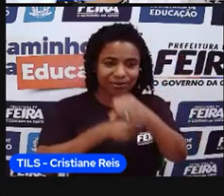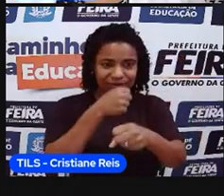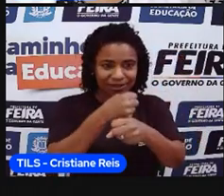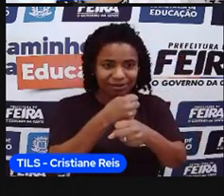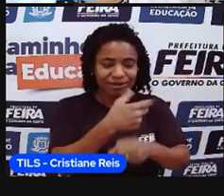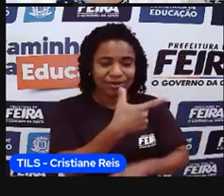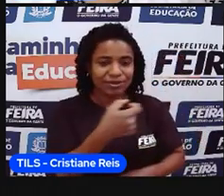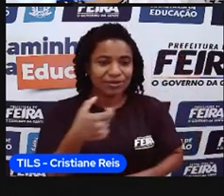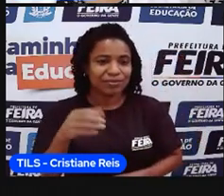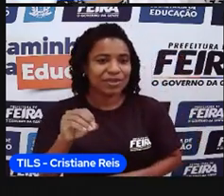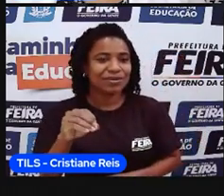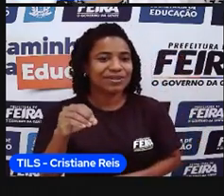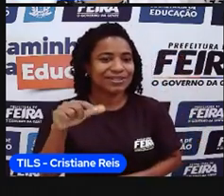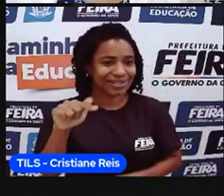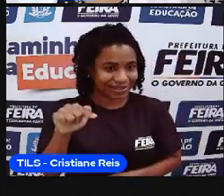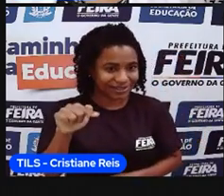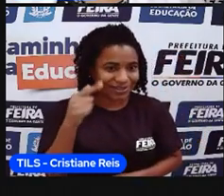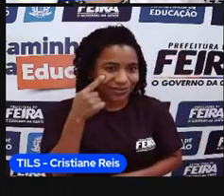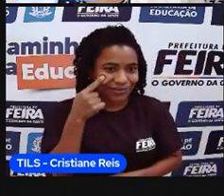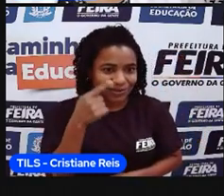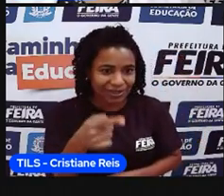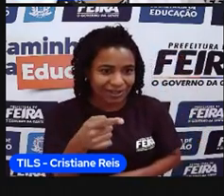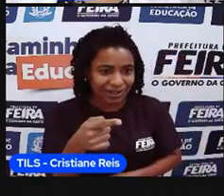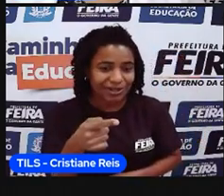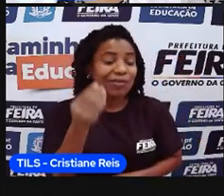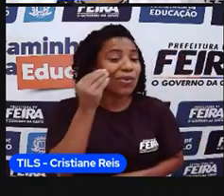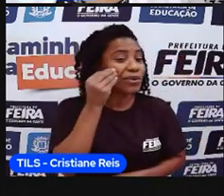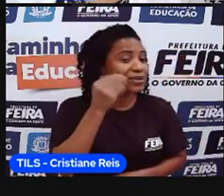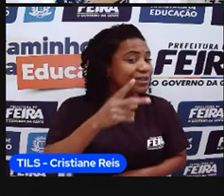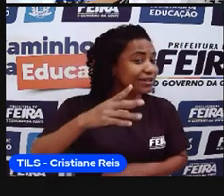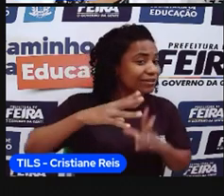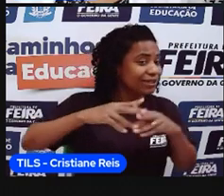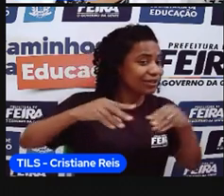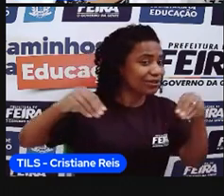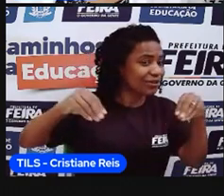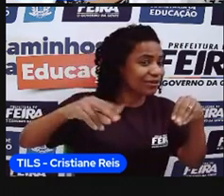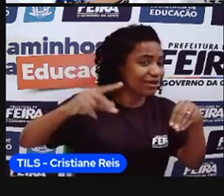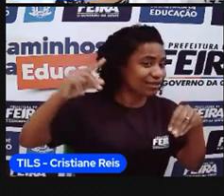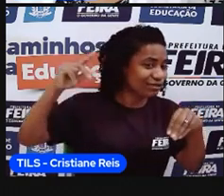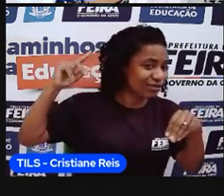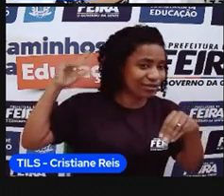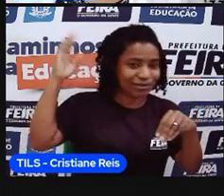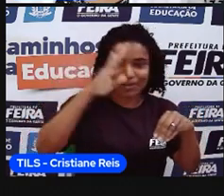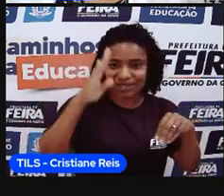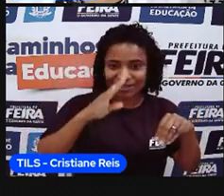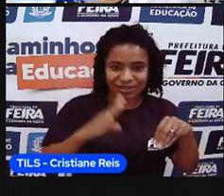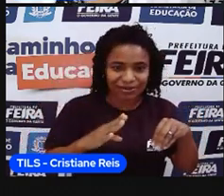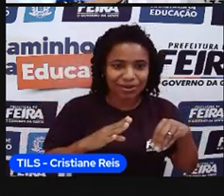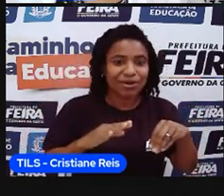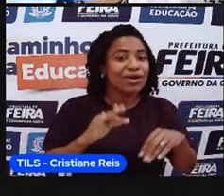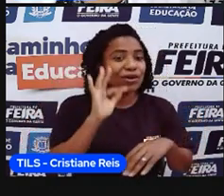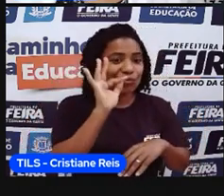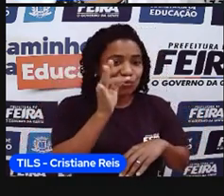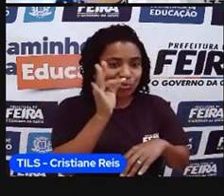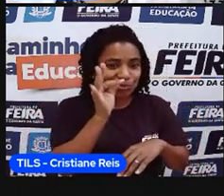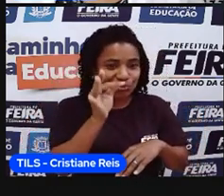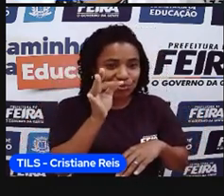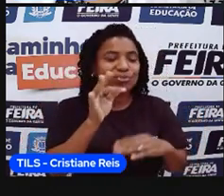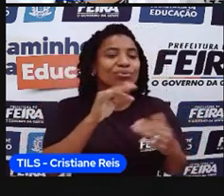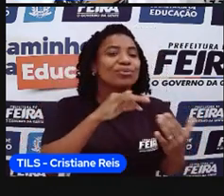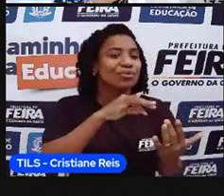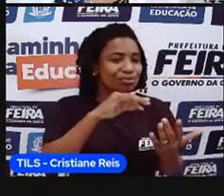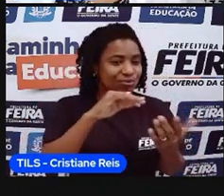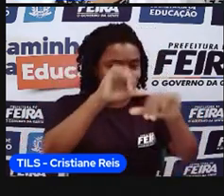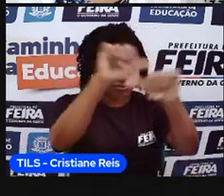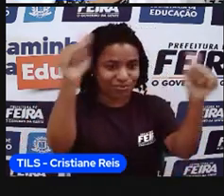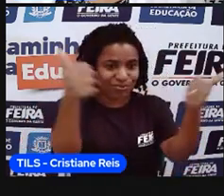ainda tem, né? A extensão territorial brasileira antiga. Os próximos mapas que vão serem feitos a partir desse ano,